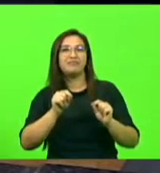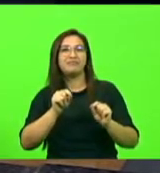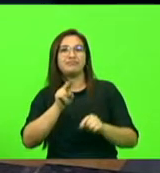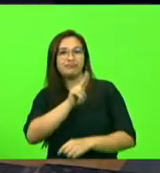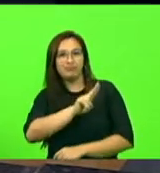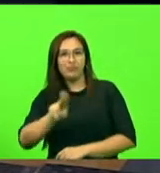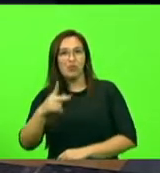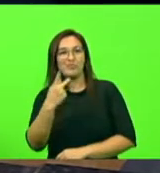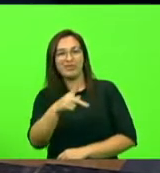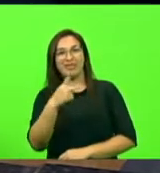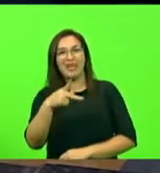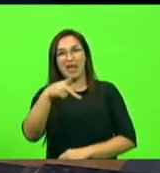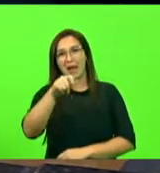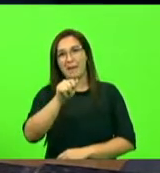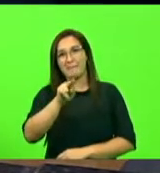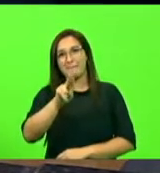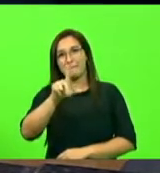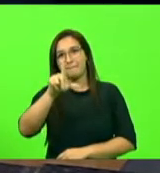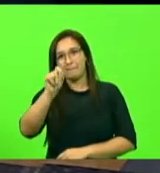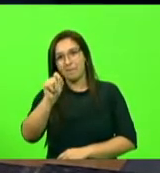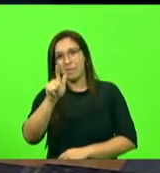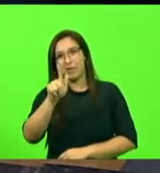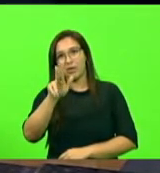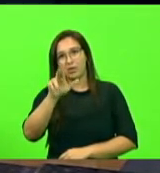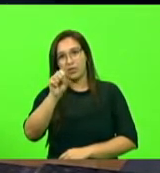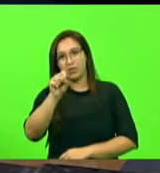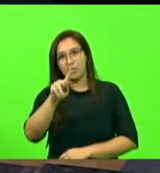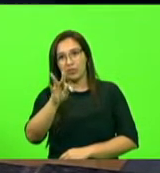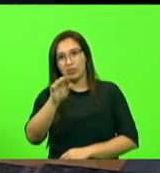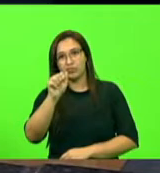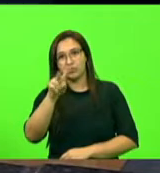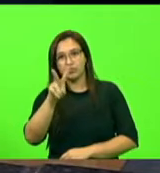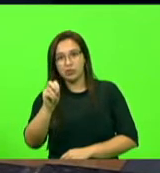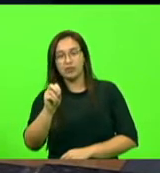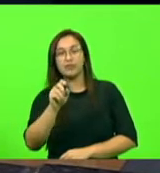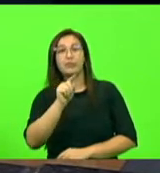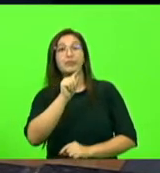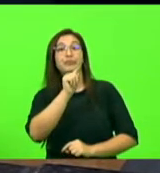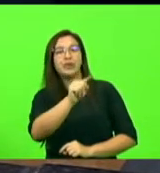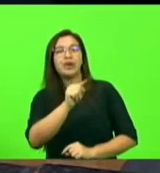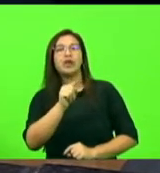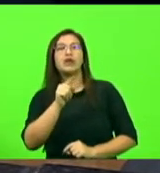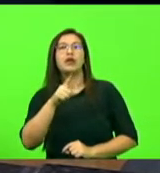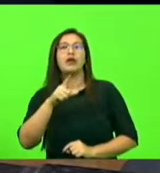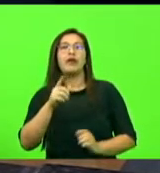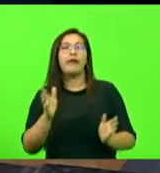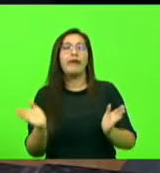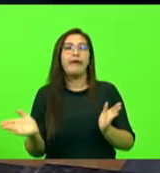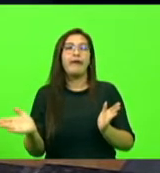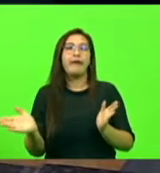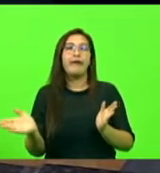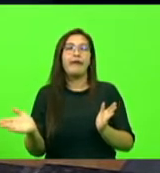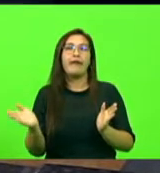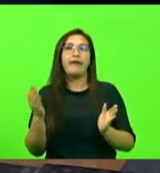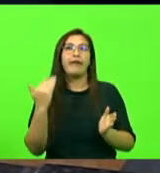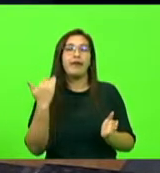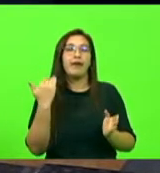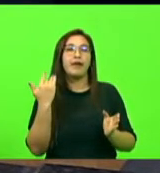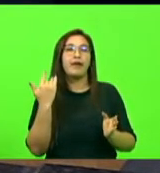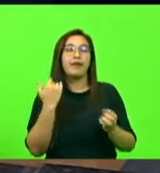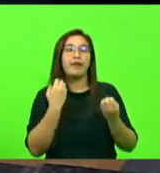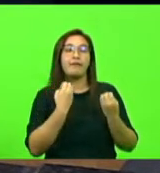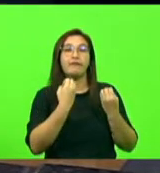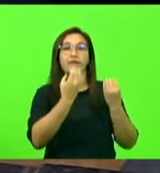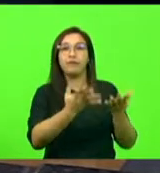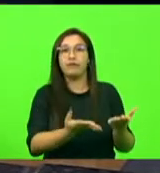Santa Catarina, tanto o governo estadual quanto os municípios, recebeu cerca de 100 milhões por meio desta lei aprovada no